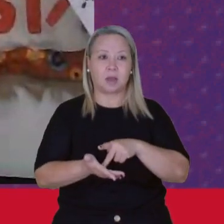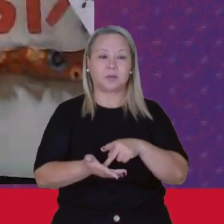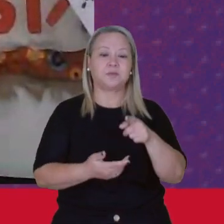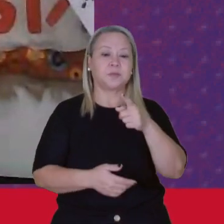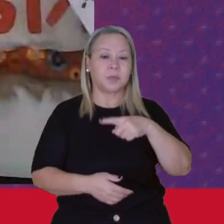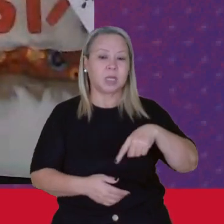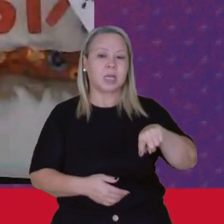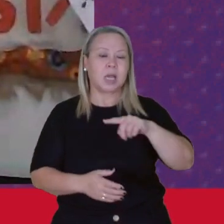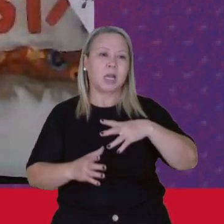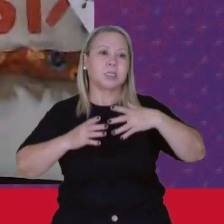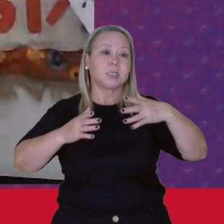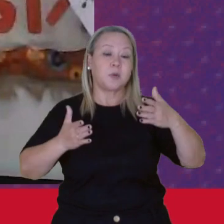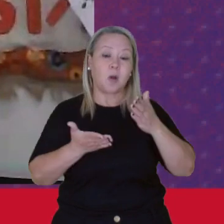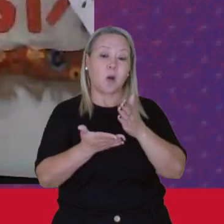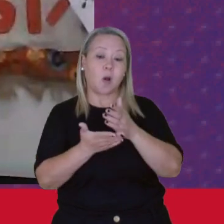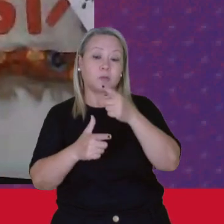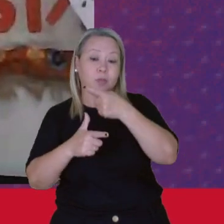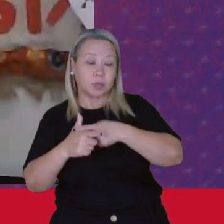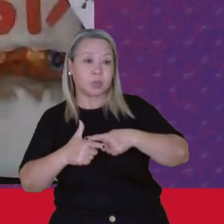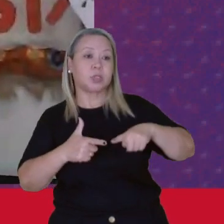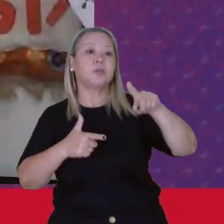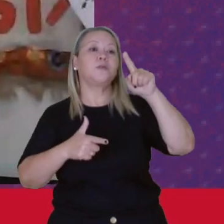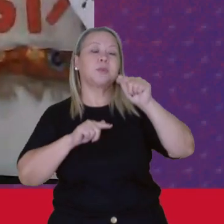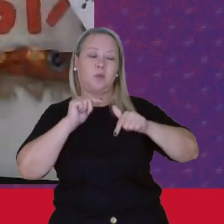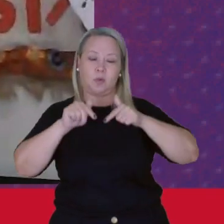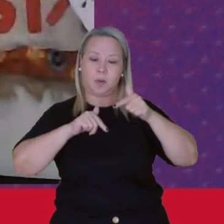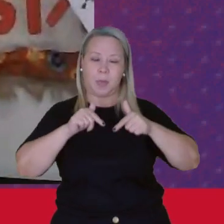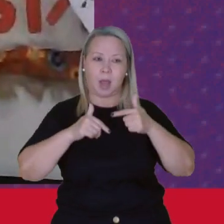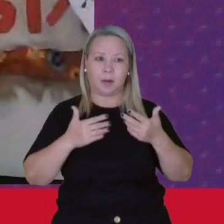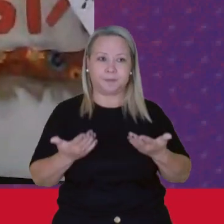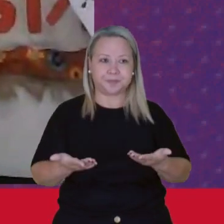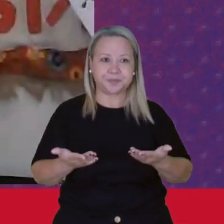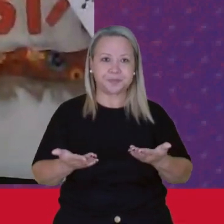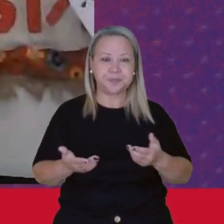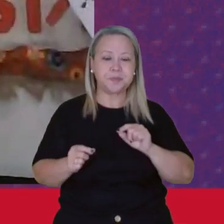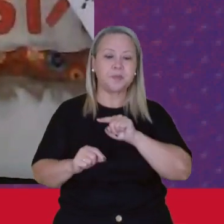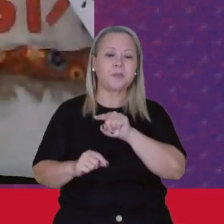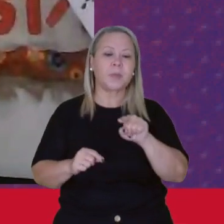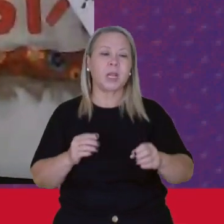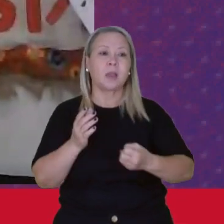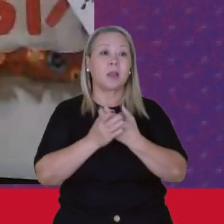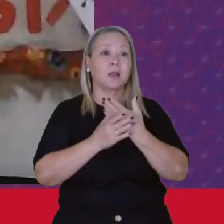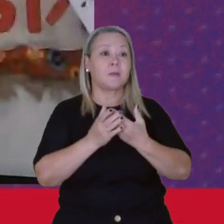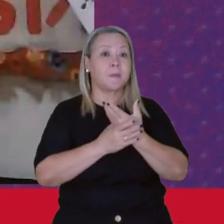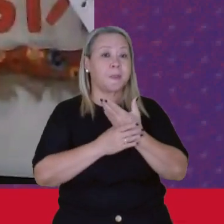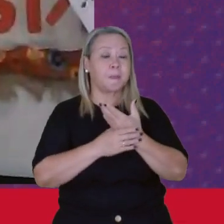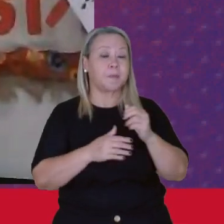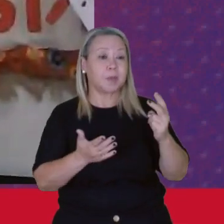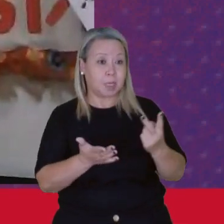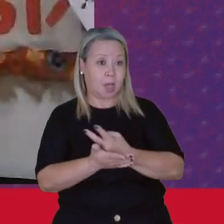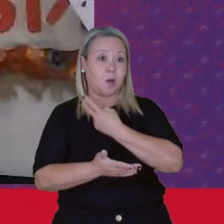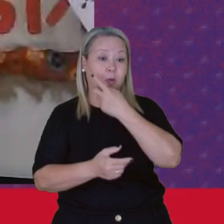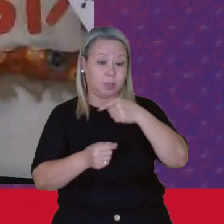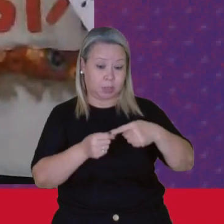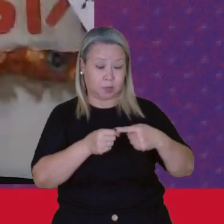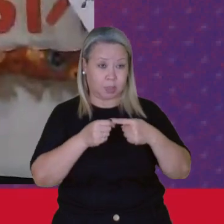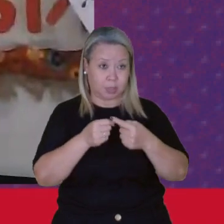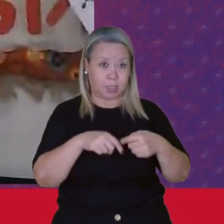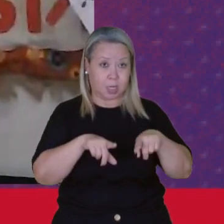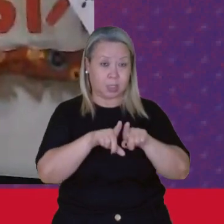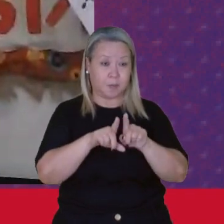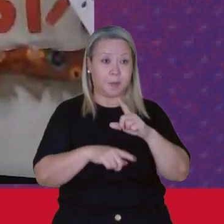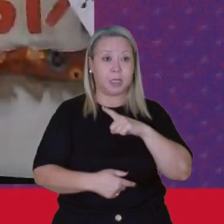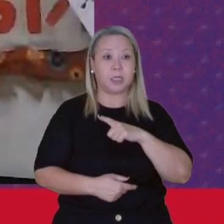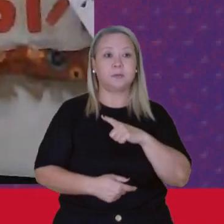maior divisão Do trabalho E daí Isso já dialoga E também Isso aconteceu Na cidade Que tem até